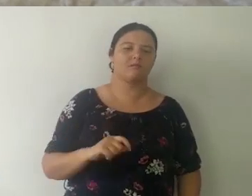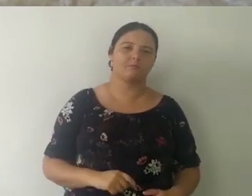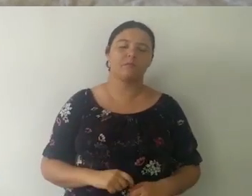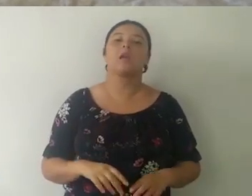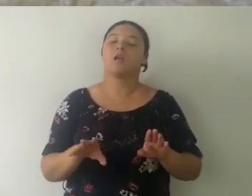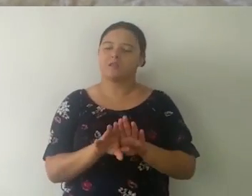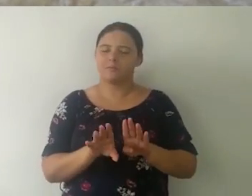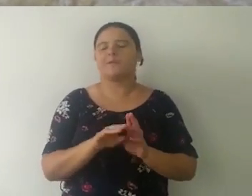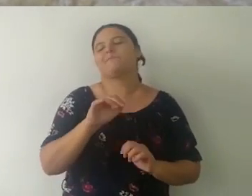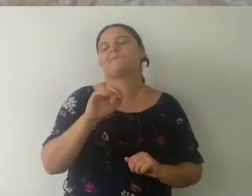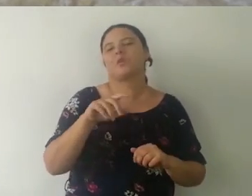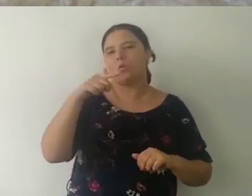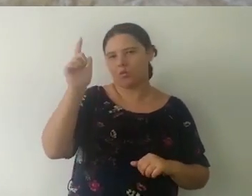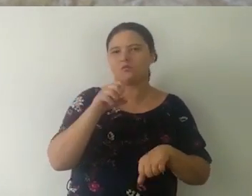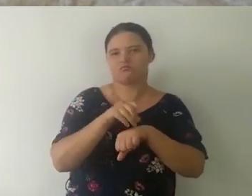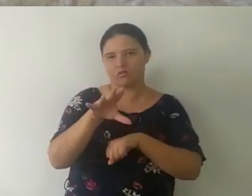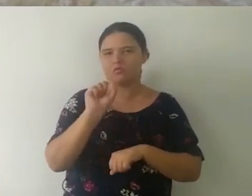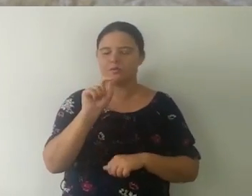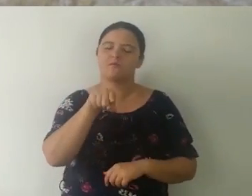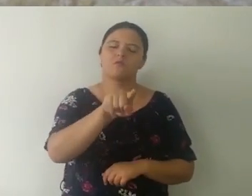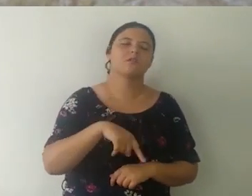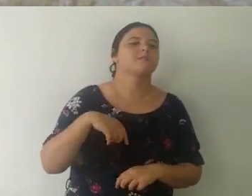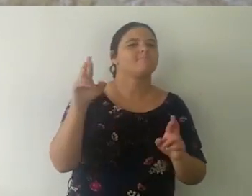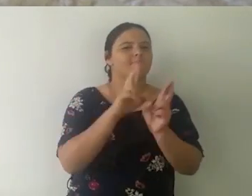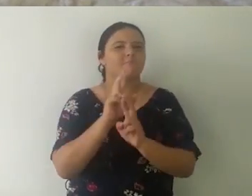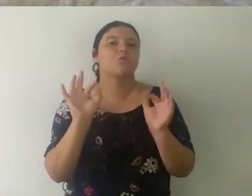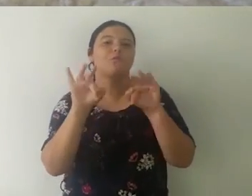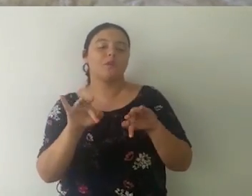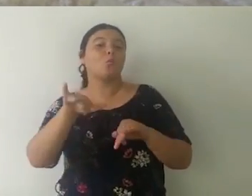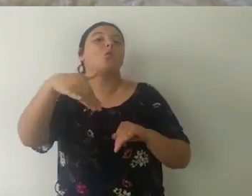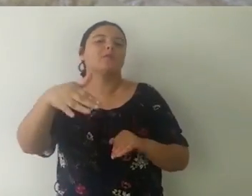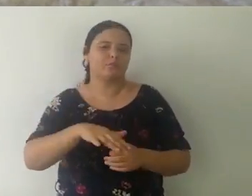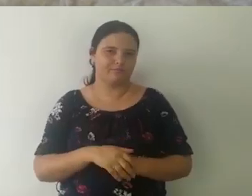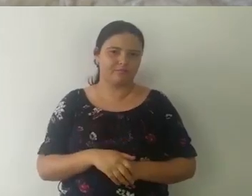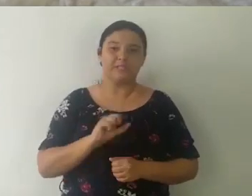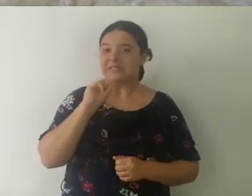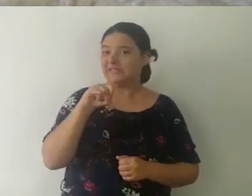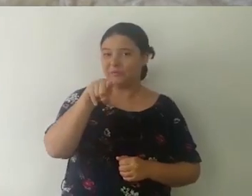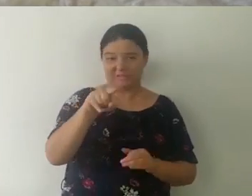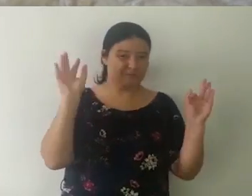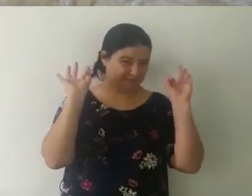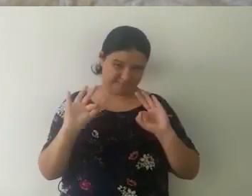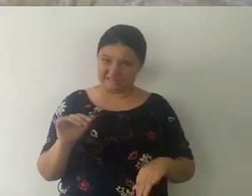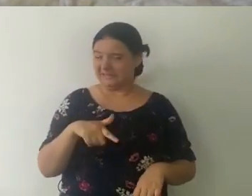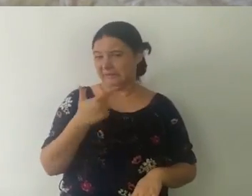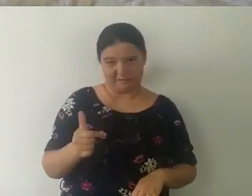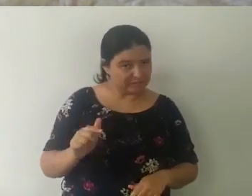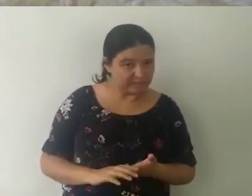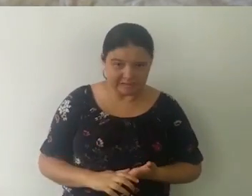coisa. Outra dica. Saiba a hora de sair fora de um relacionamento. Isso também é importante. Se você não tá feliz